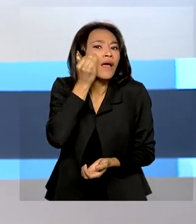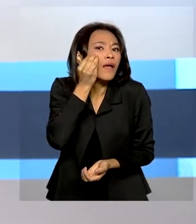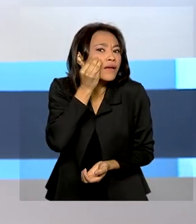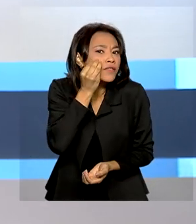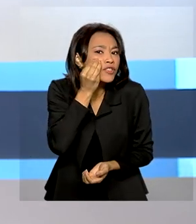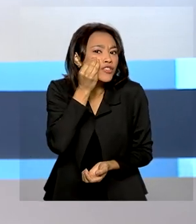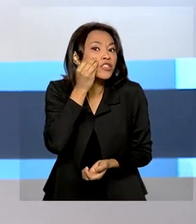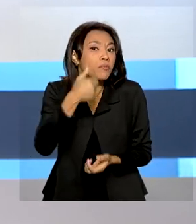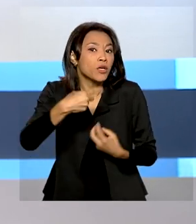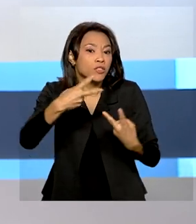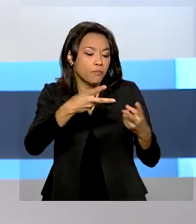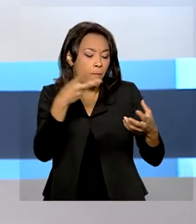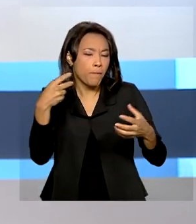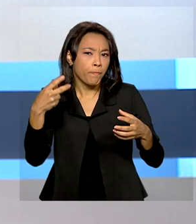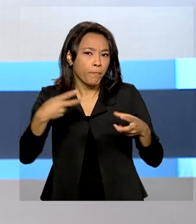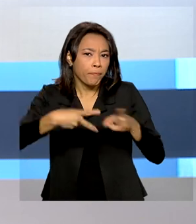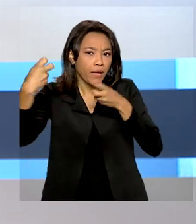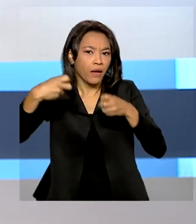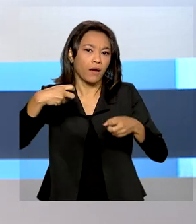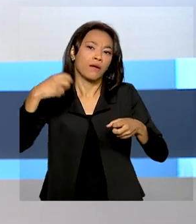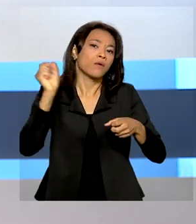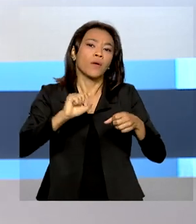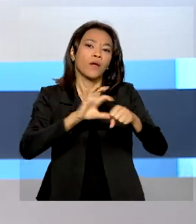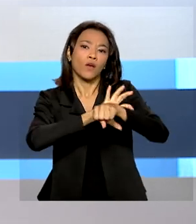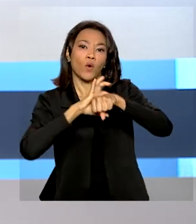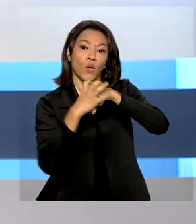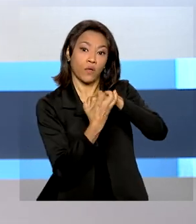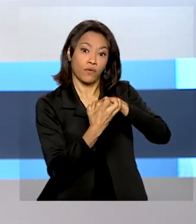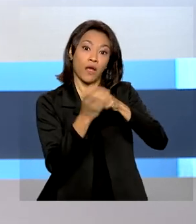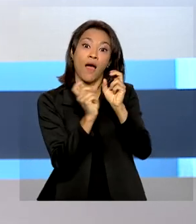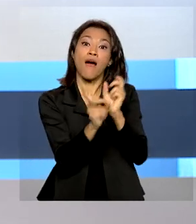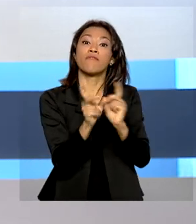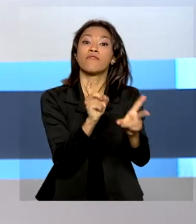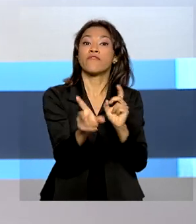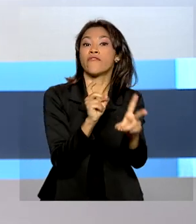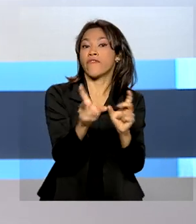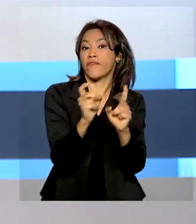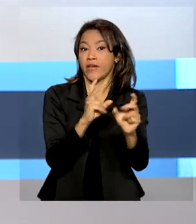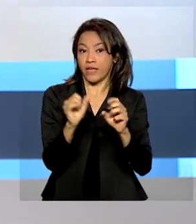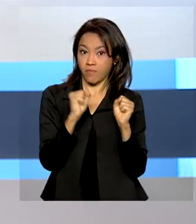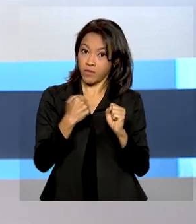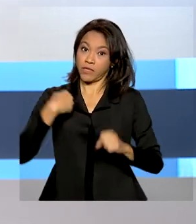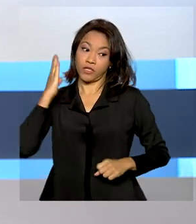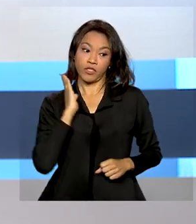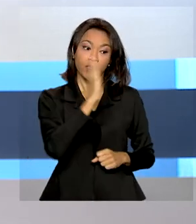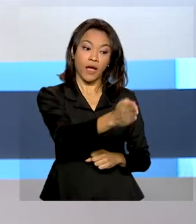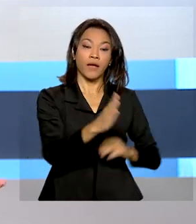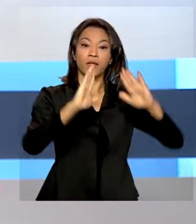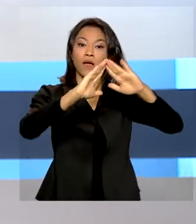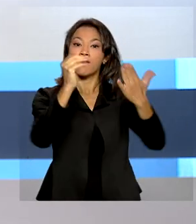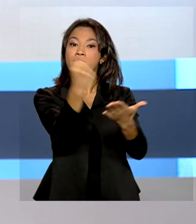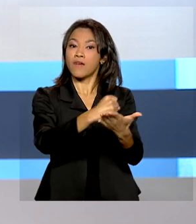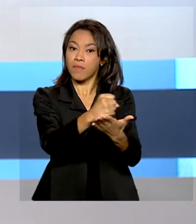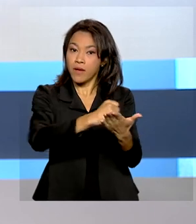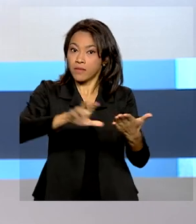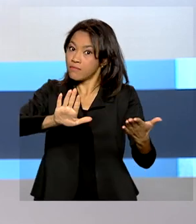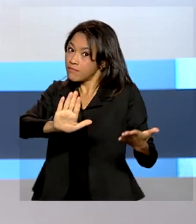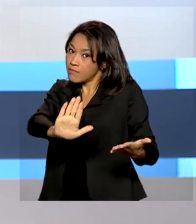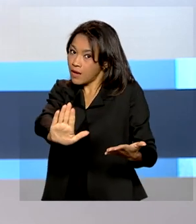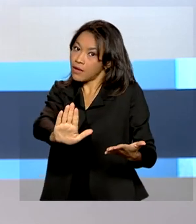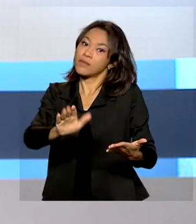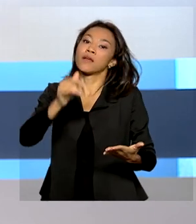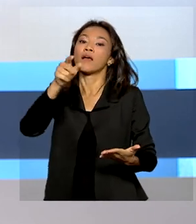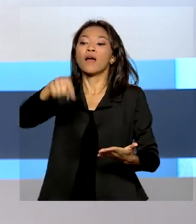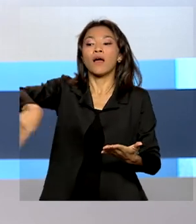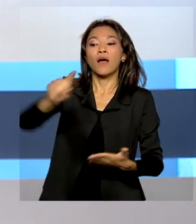detectar o coronavírus. Com a decisão, a venda poderá ser feita de forma direta ao consumidor em farmácias. Mas, para isso, os